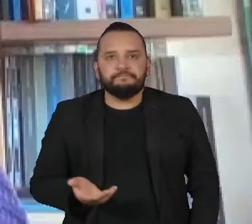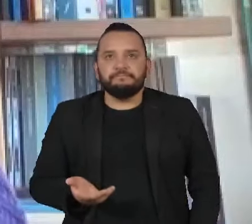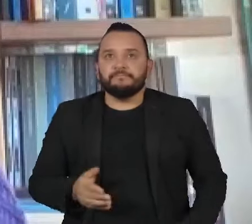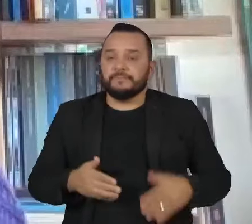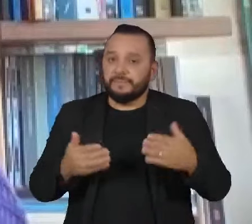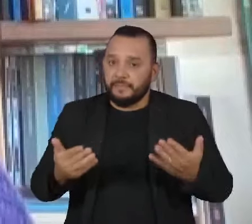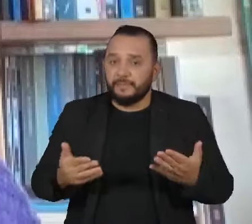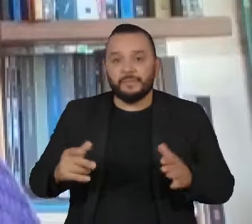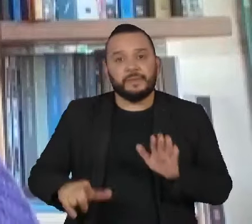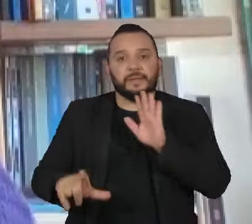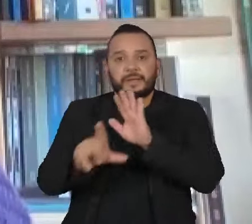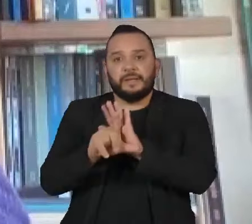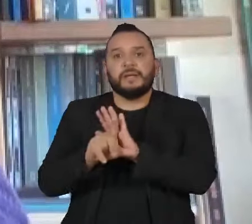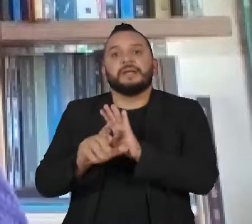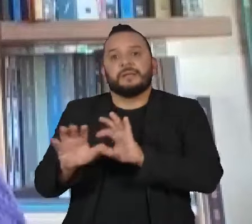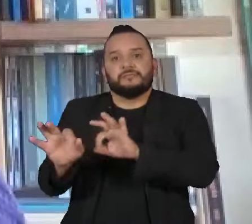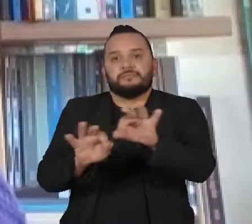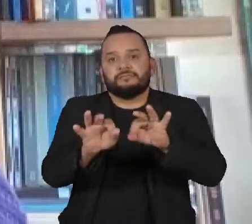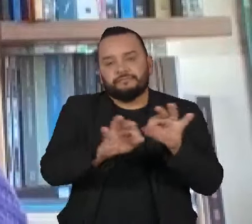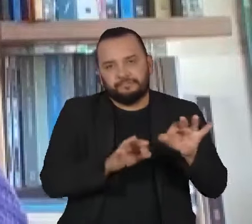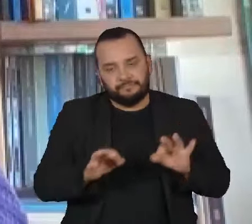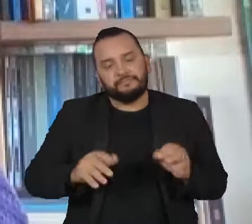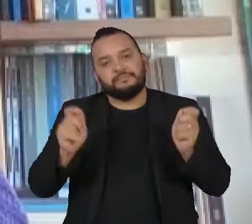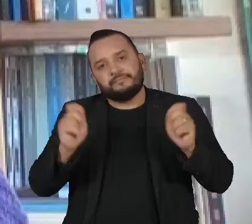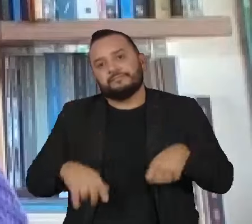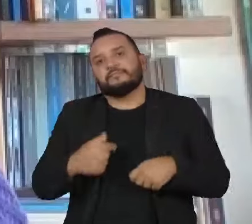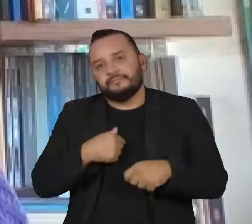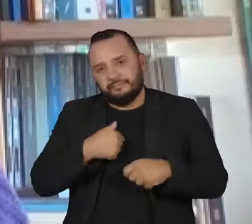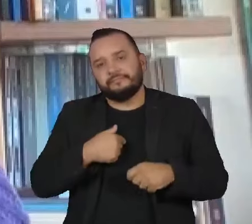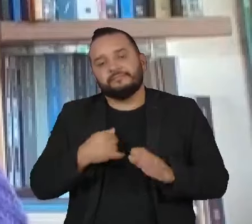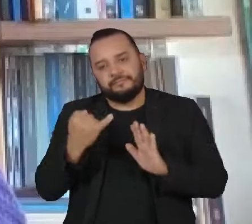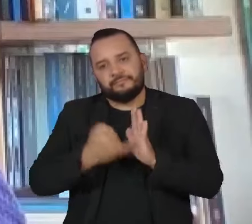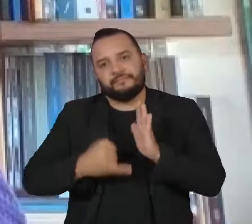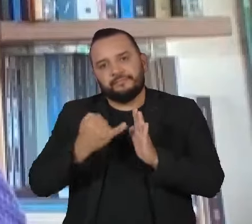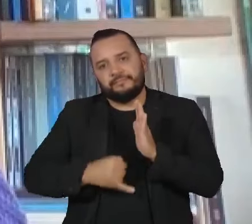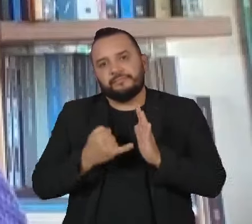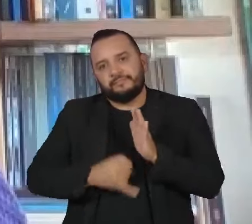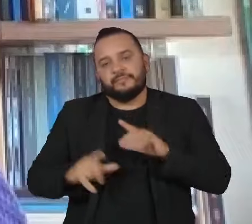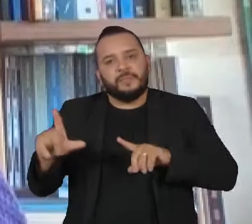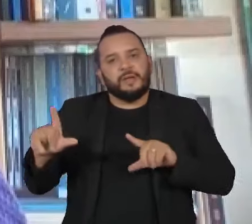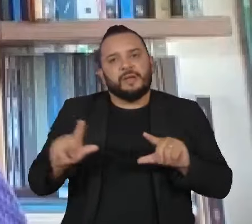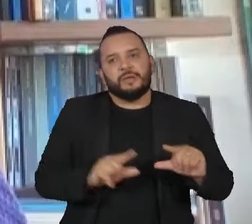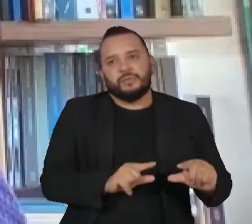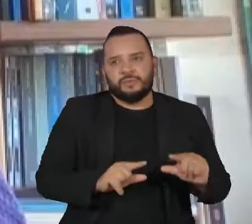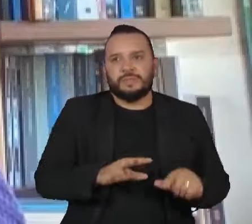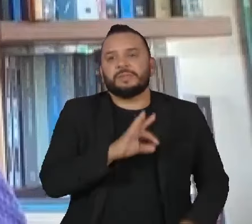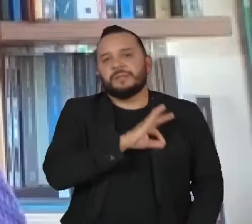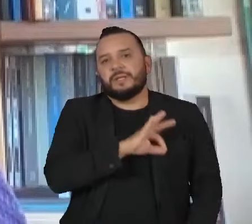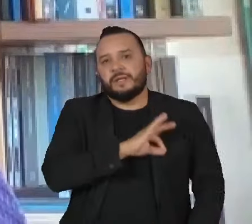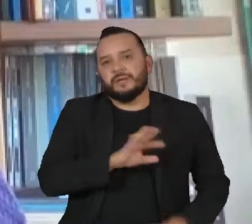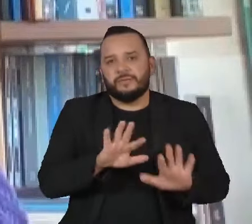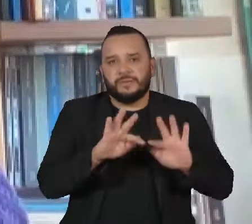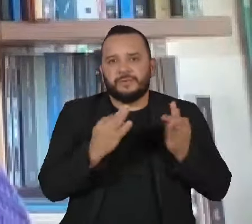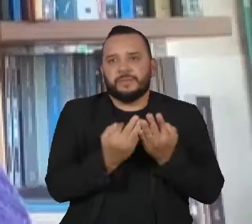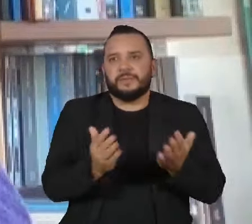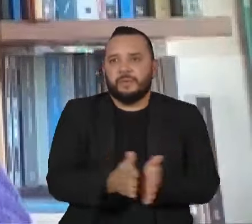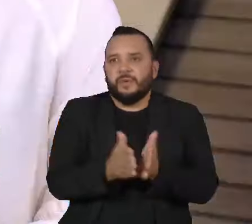regulamentado é uma possibilidade de reduzir a pressão desse gasto na renda das famílias mais pobres.